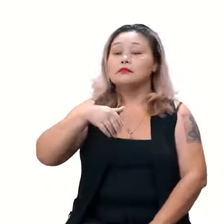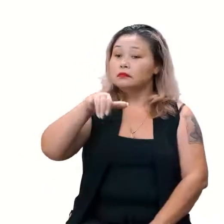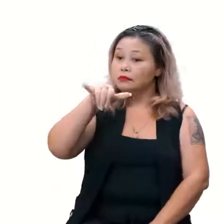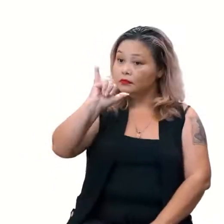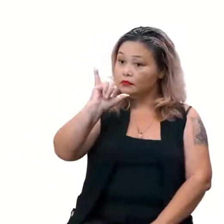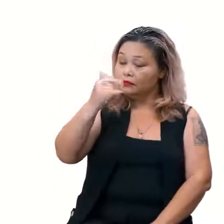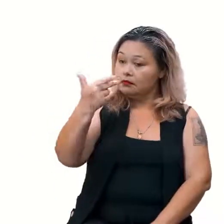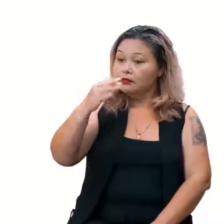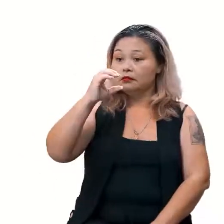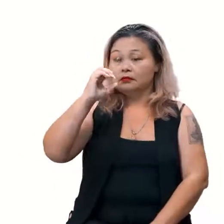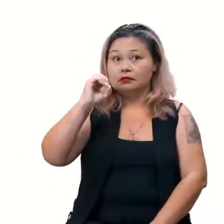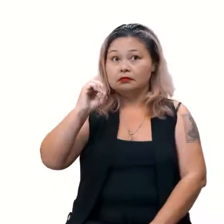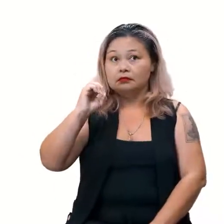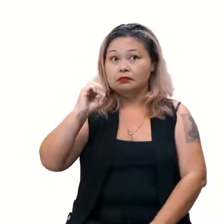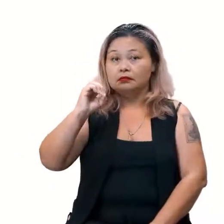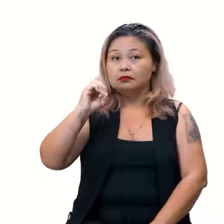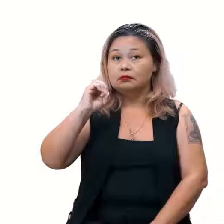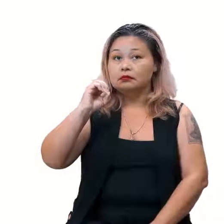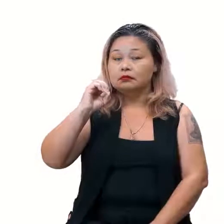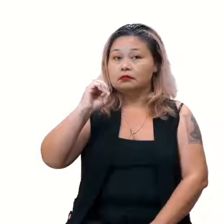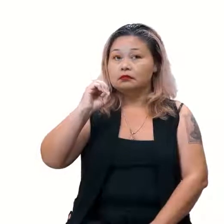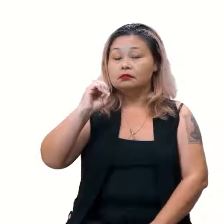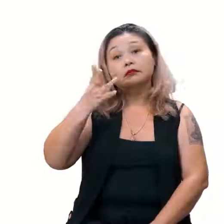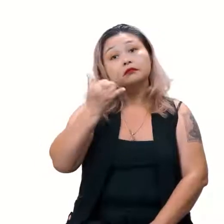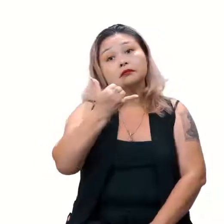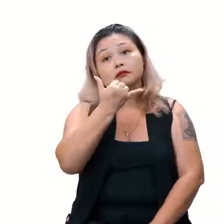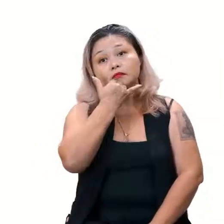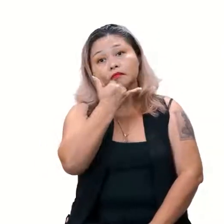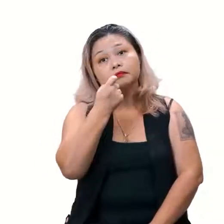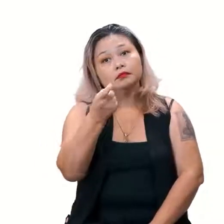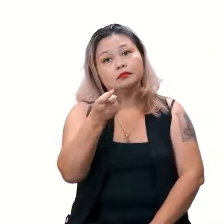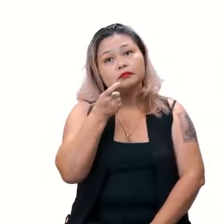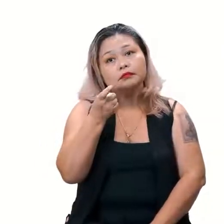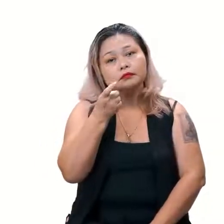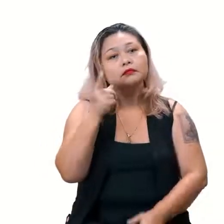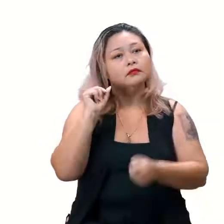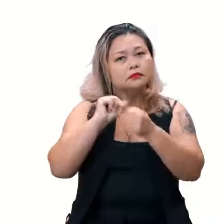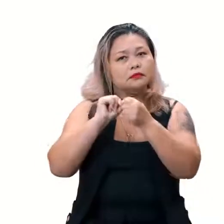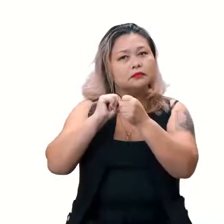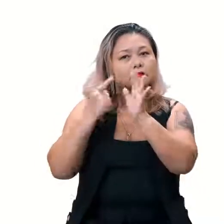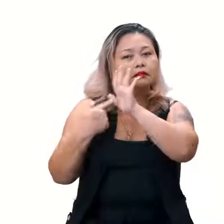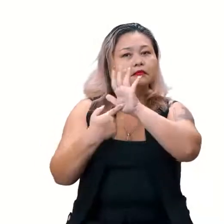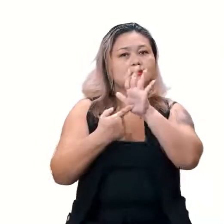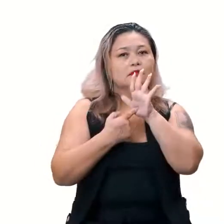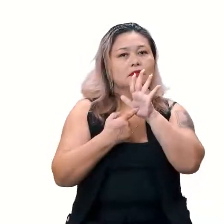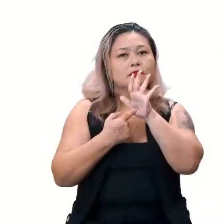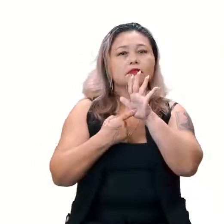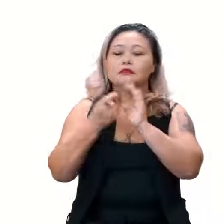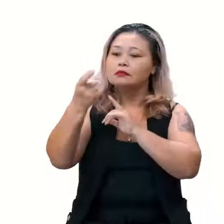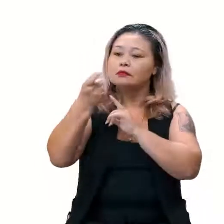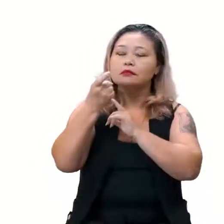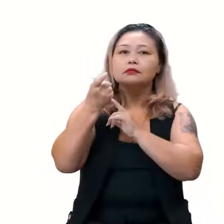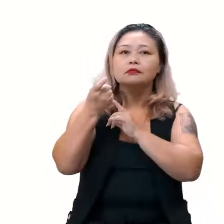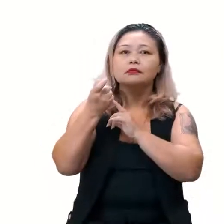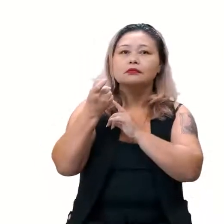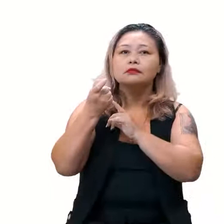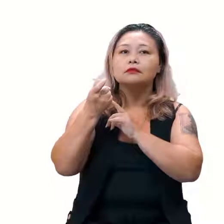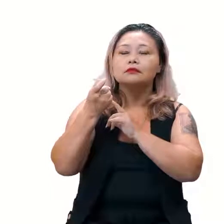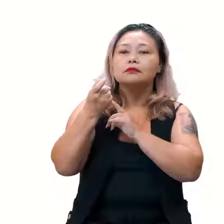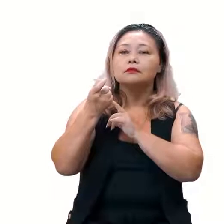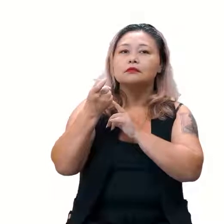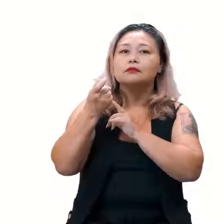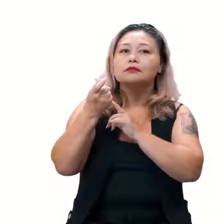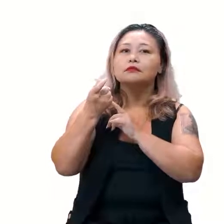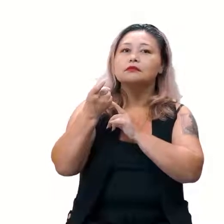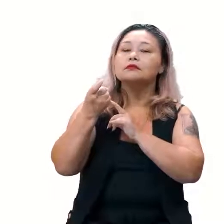é igual. Eu tenho que pegar o X, né? Só um pouquinho. Vamos fazer do jeito que ela mostrou lá. O nosso X vai ser quem? Vai ser pegar o